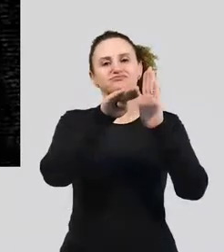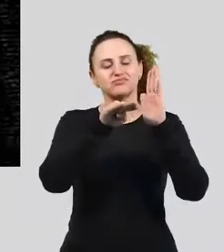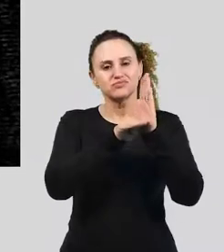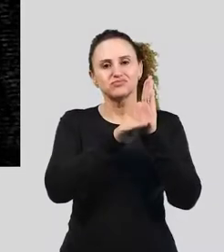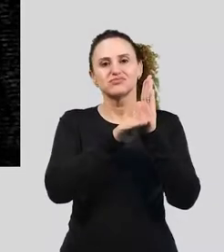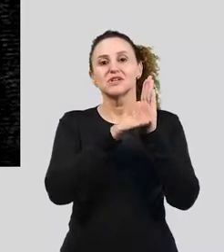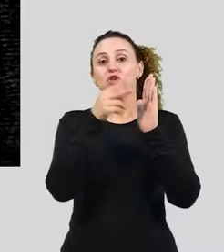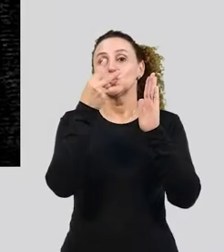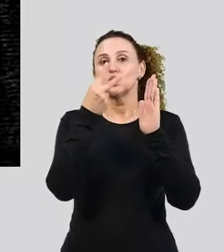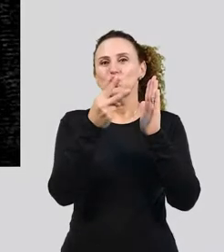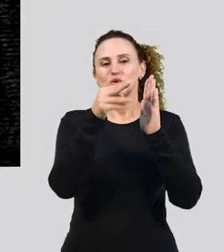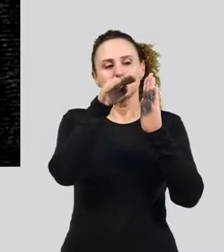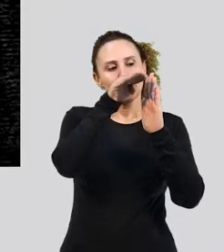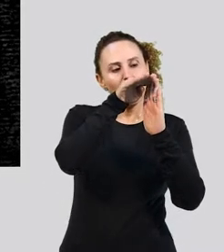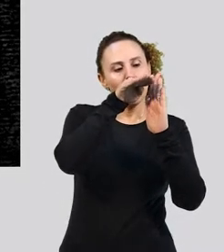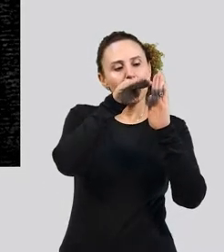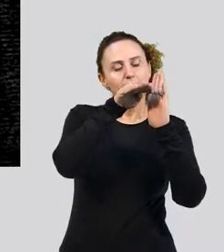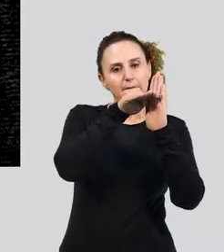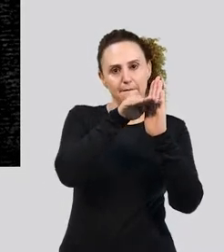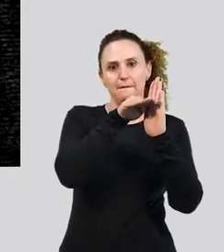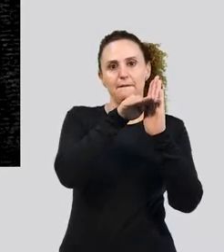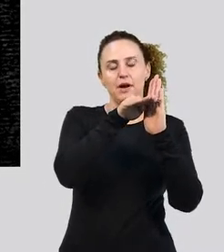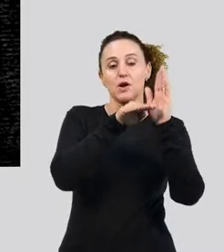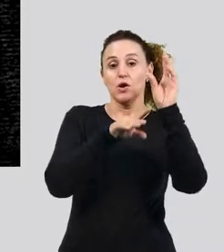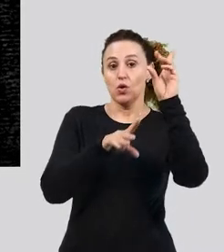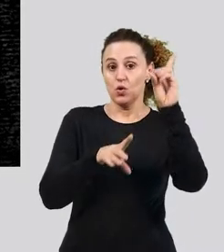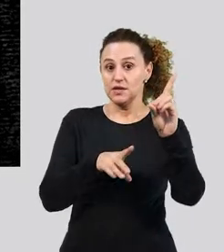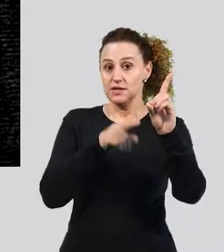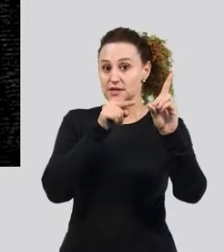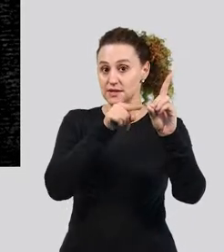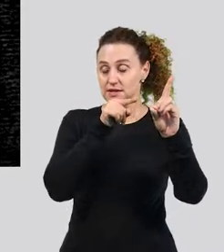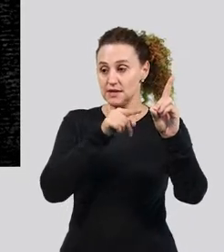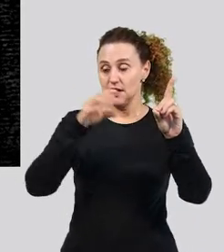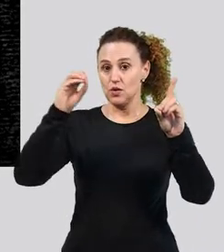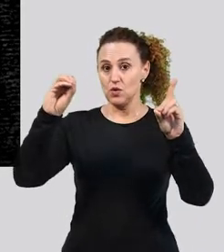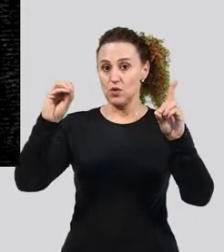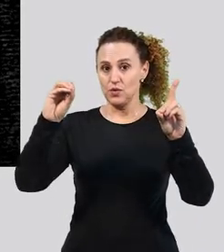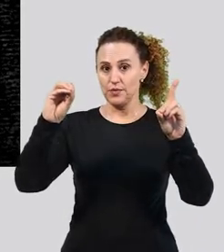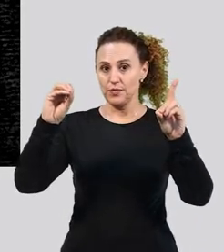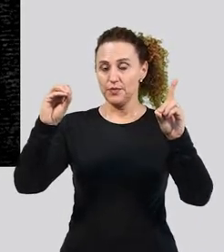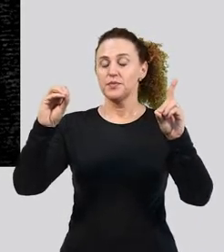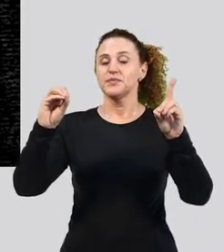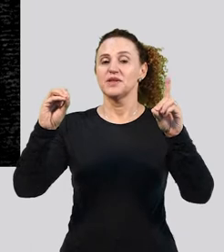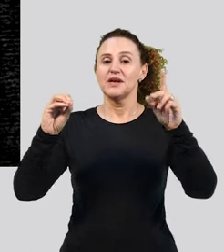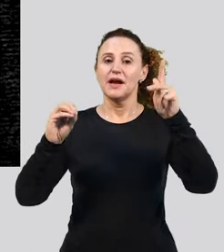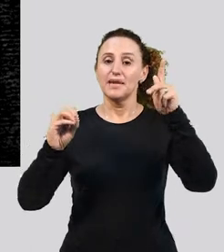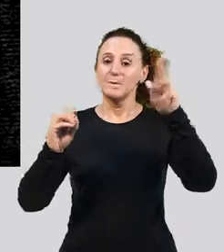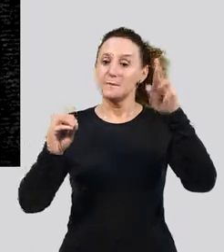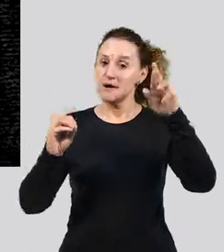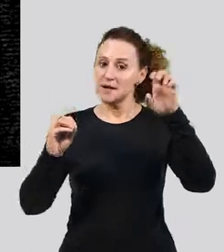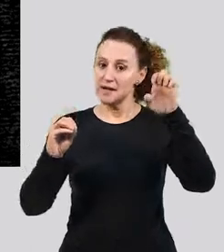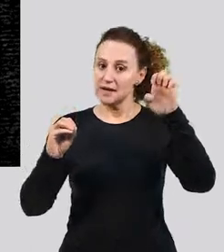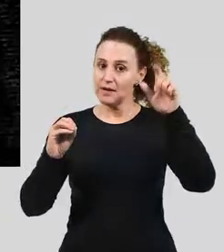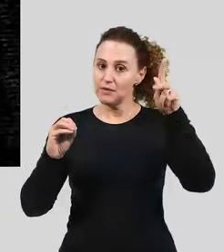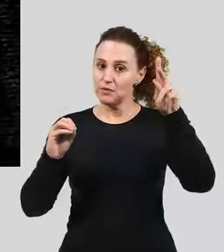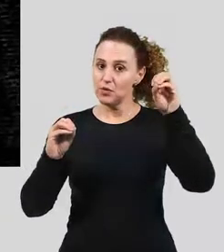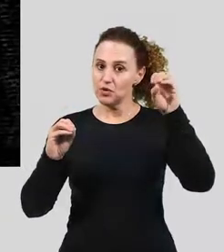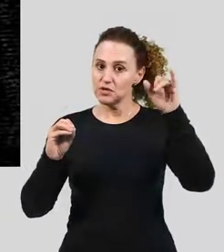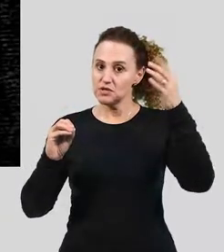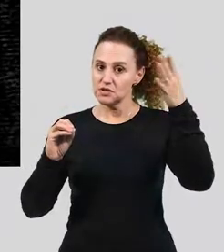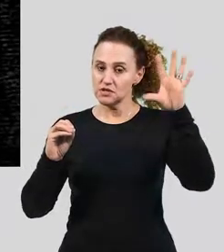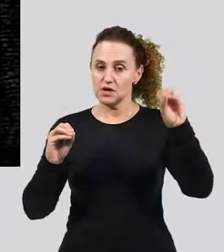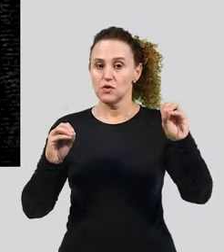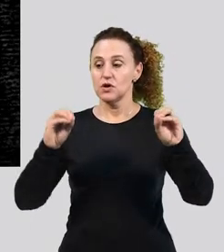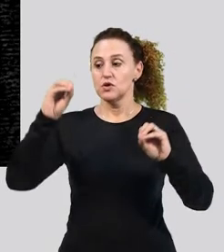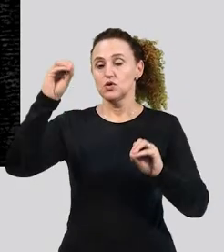palavras. Tá? Então, o de que é a preposição e o o que é artigo. Certo? Então,